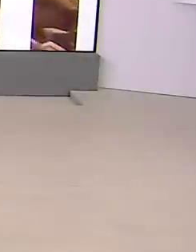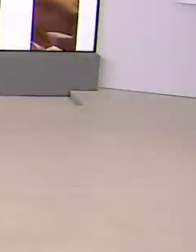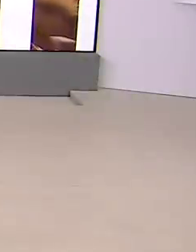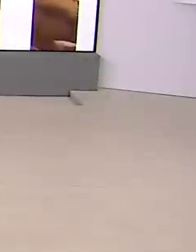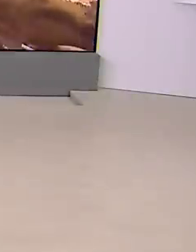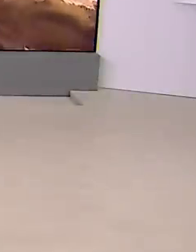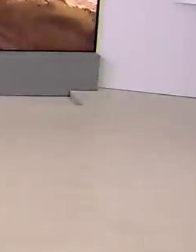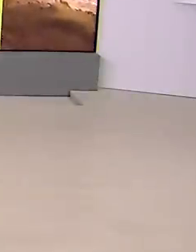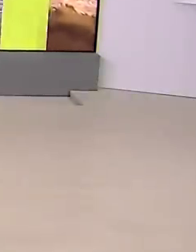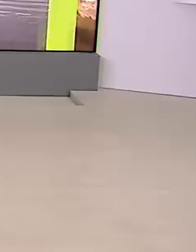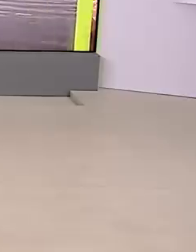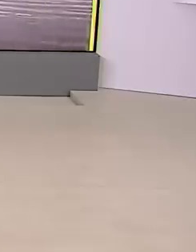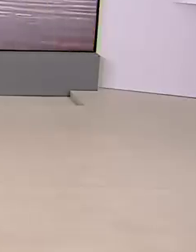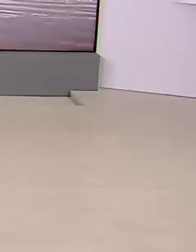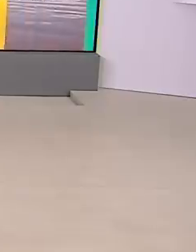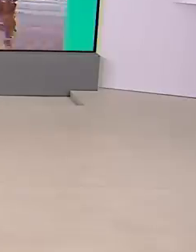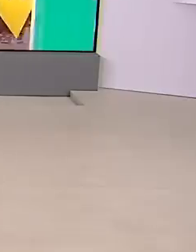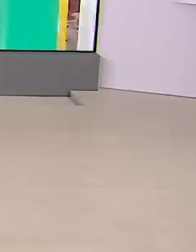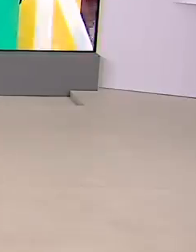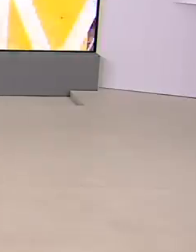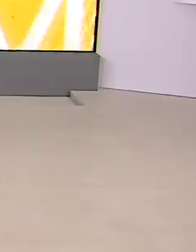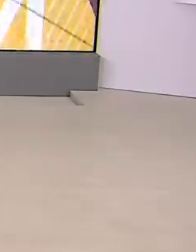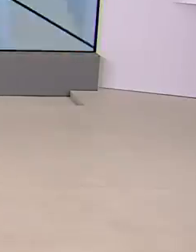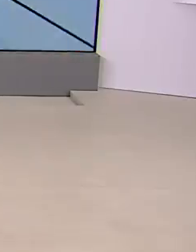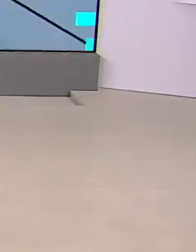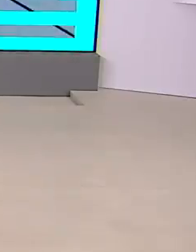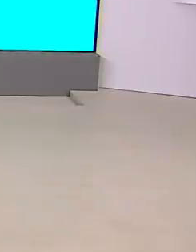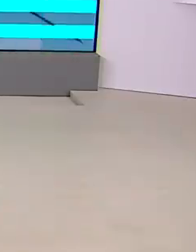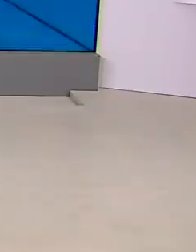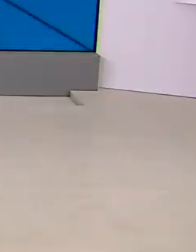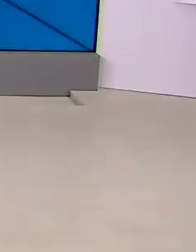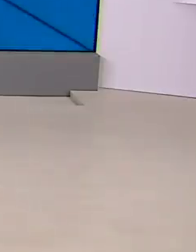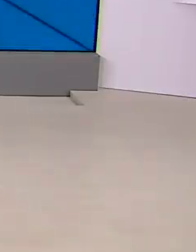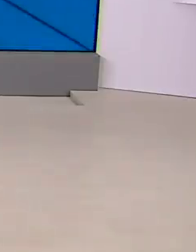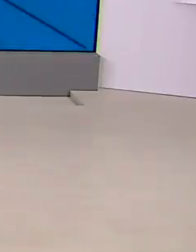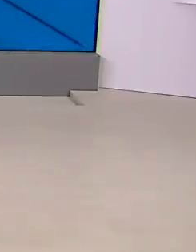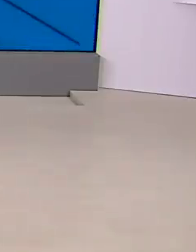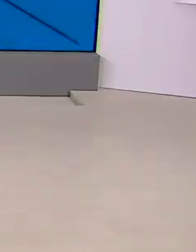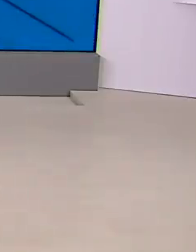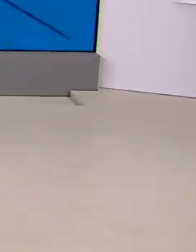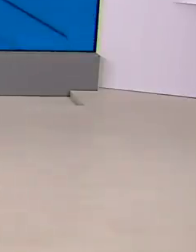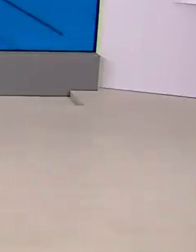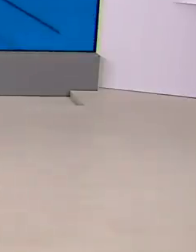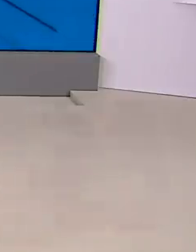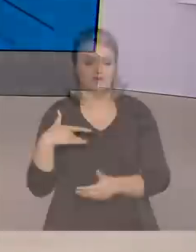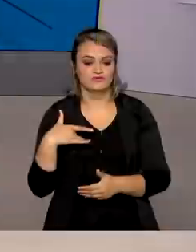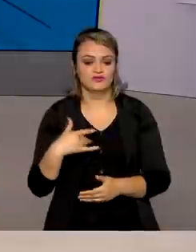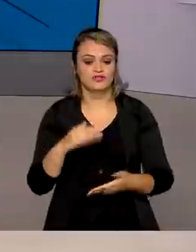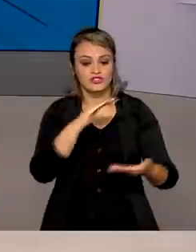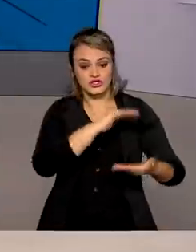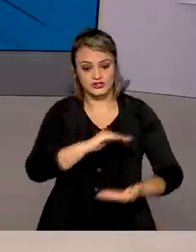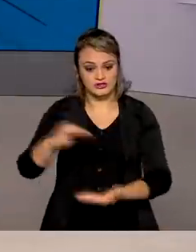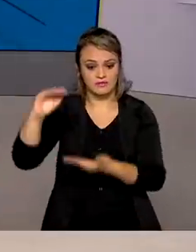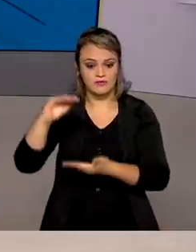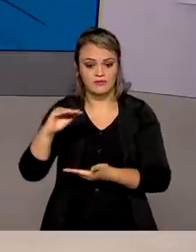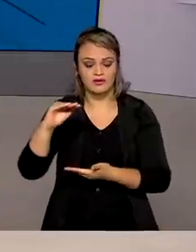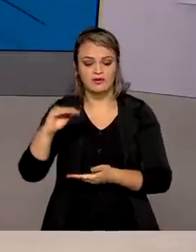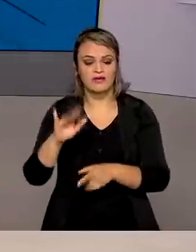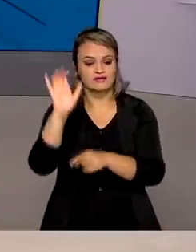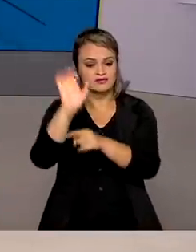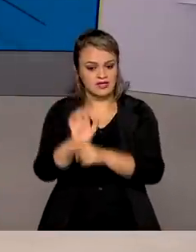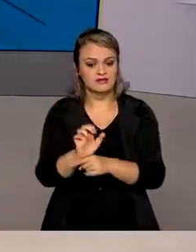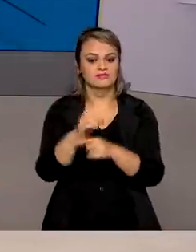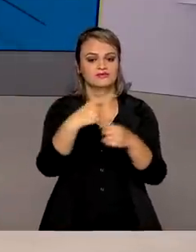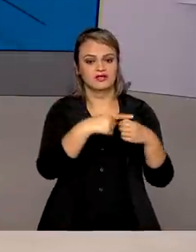Vamos conferir então, os números estão aqui no telão? Olha, até agora o Ministério da Saúde já distribuiu aí a estados e